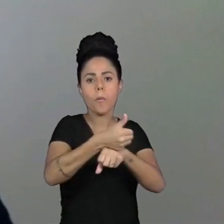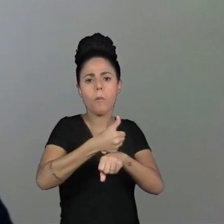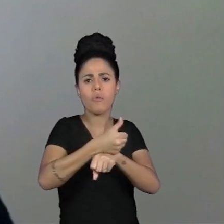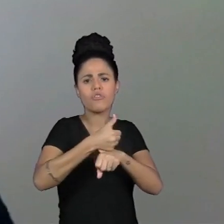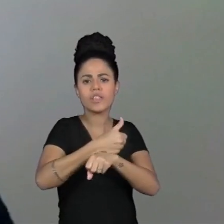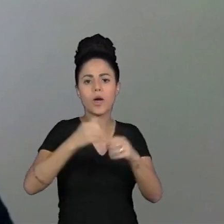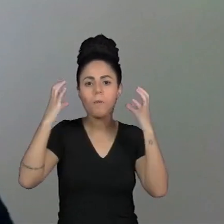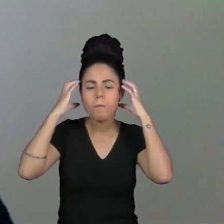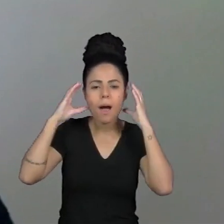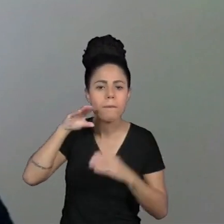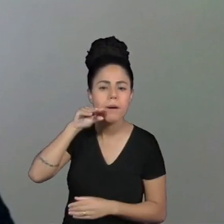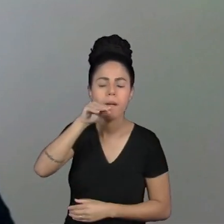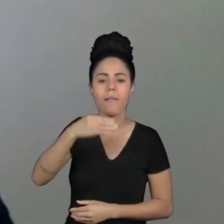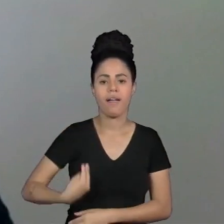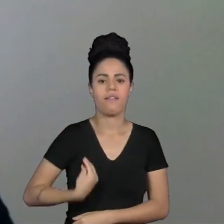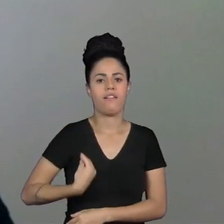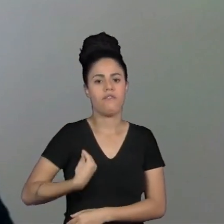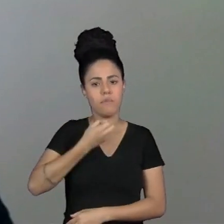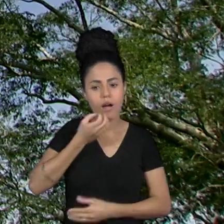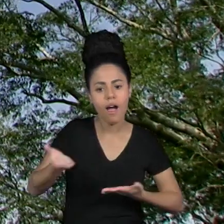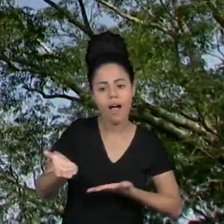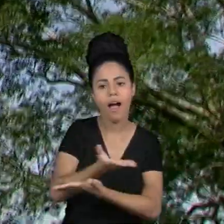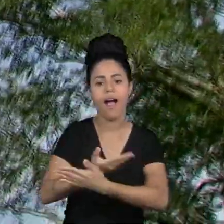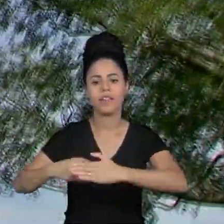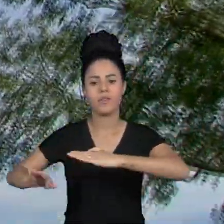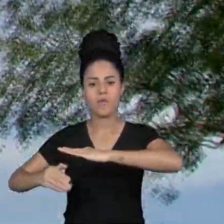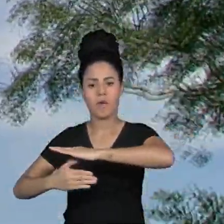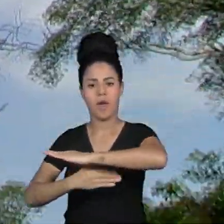de ter essa convivência com a biodiversidade